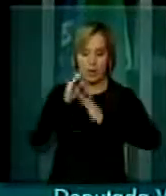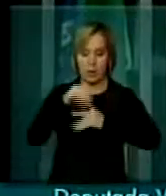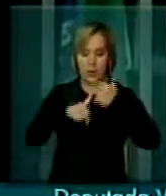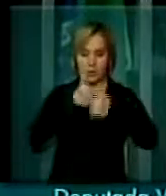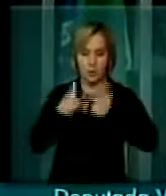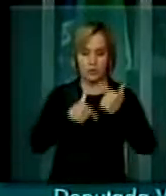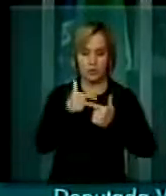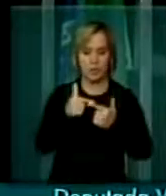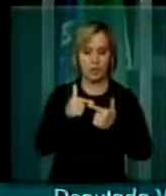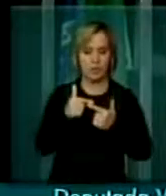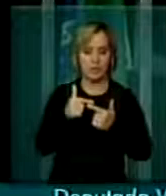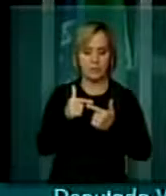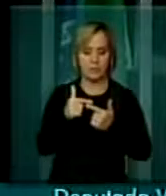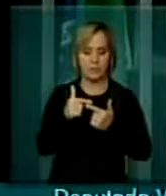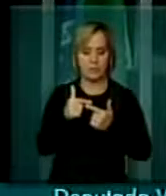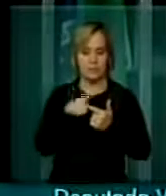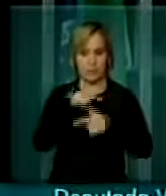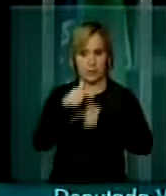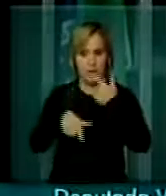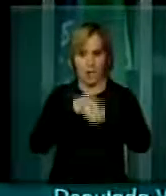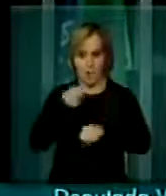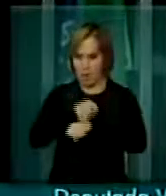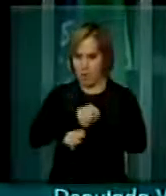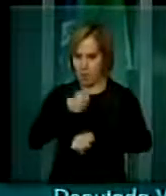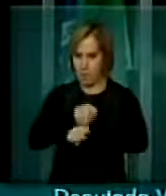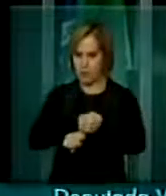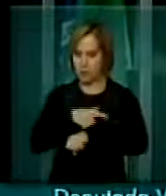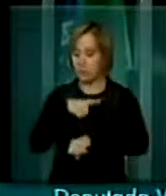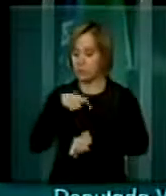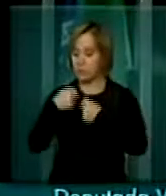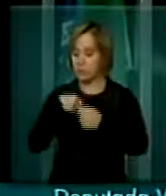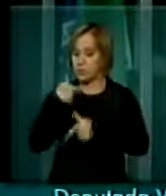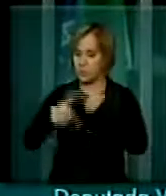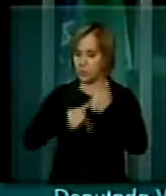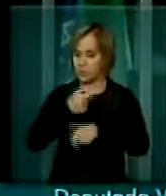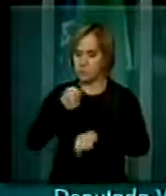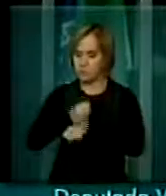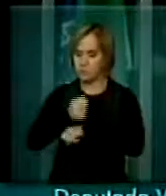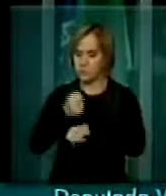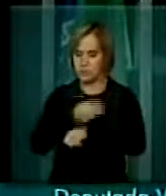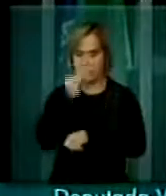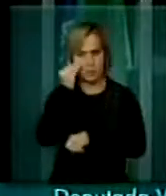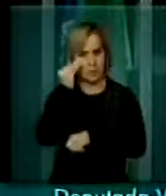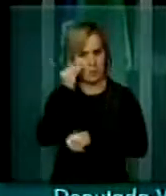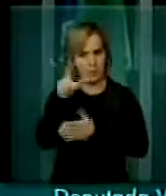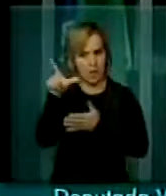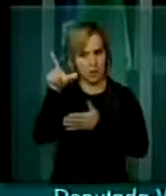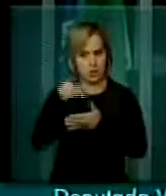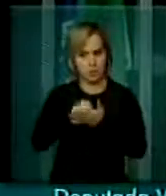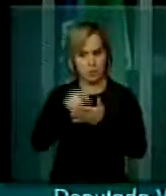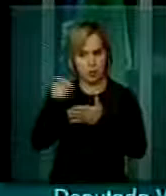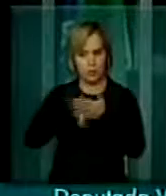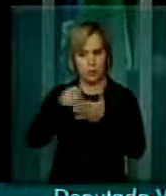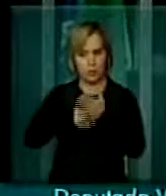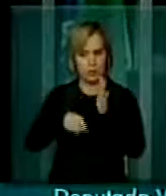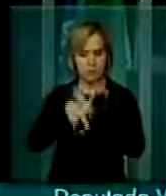que considero são pesados. Temos que trabalhar para diminuir os encargos trabalhistas. Não pode